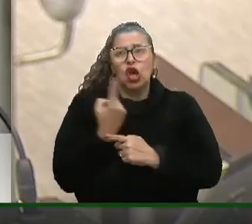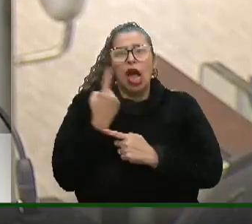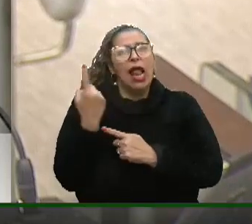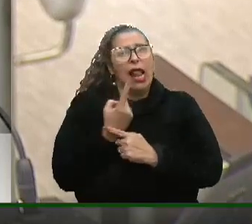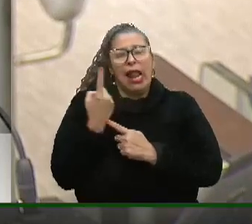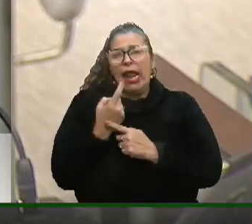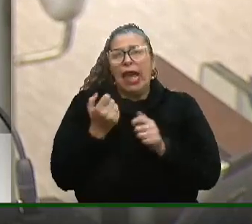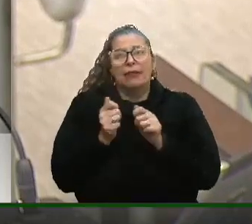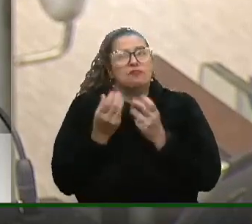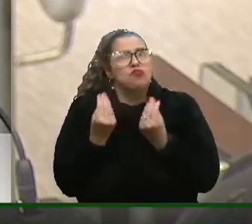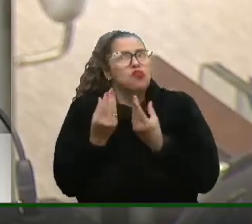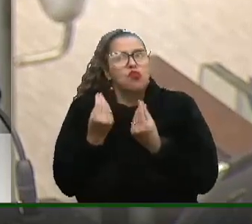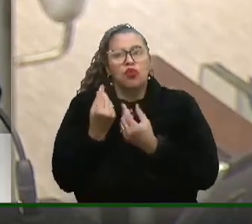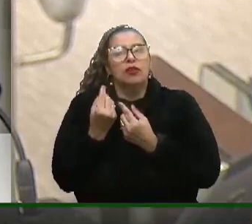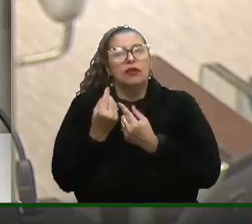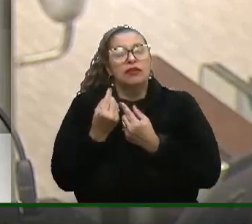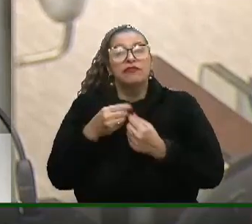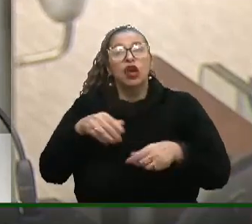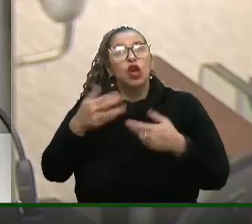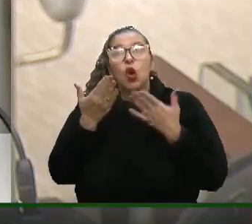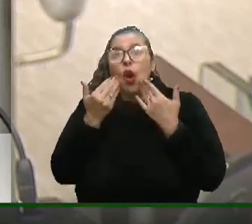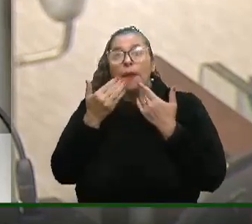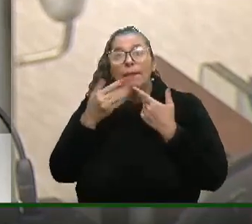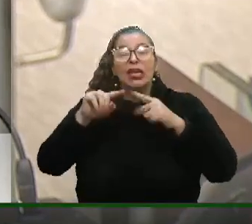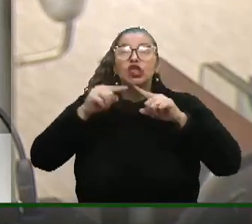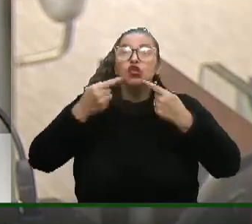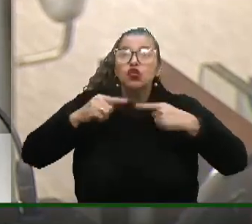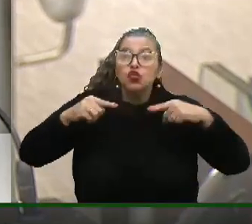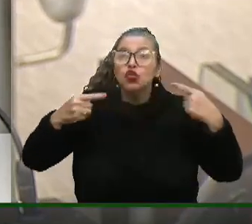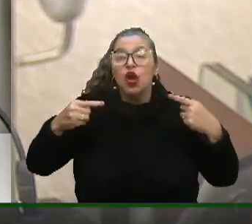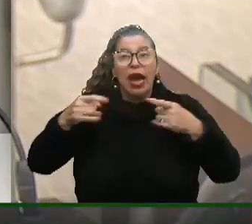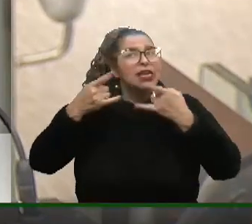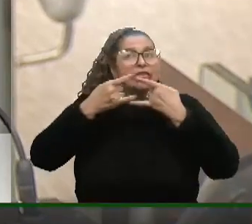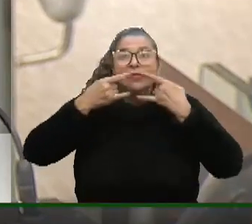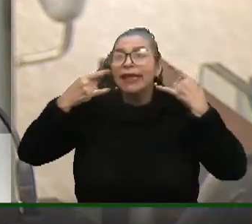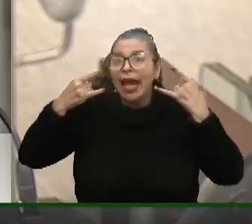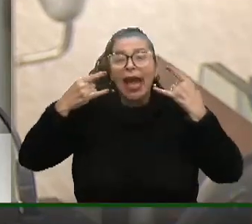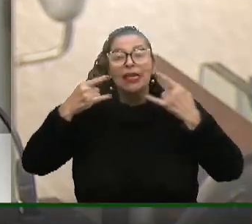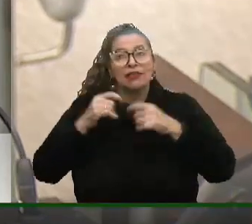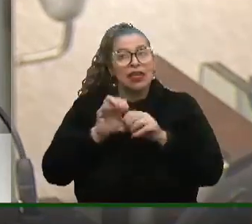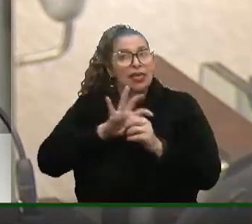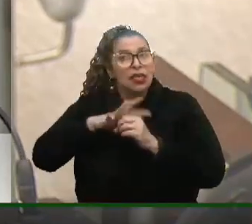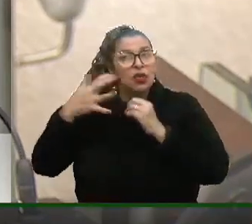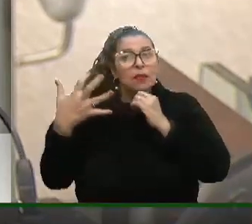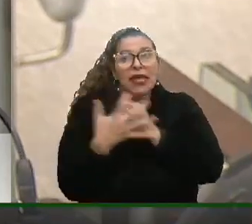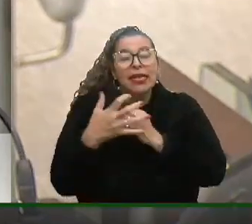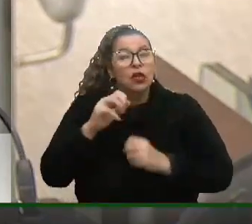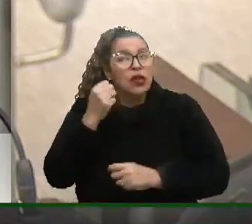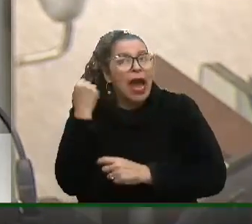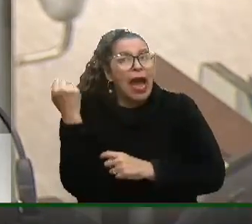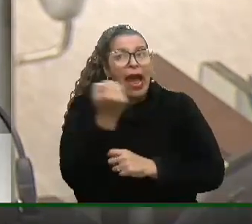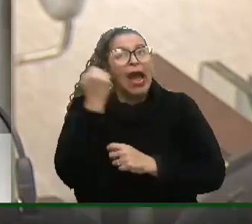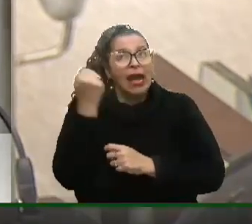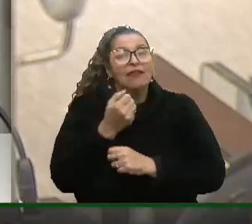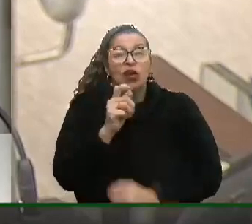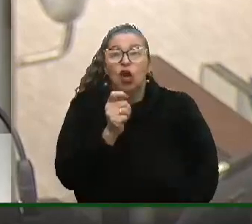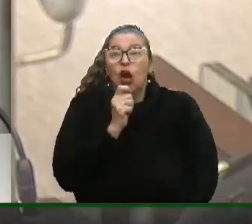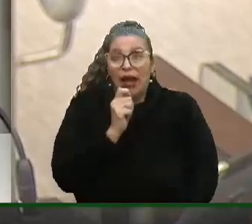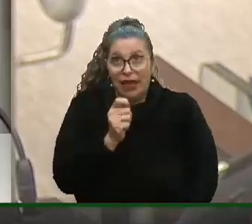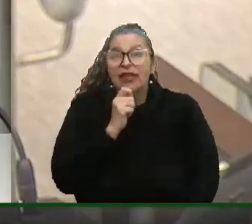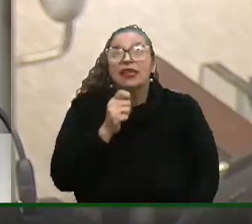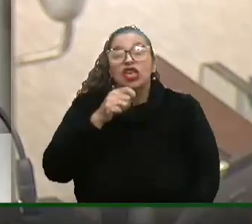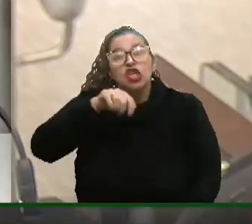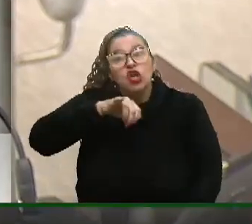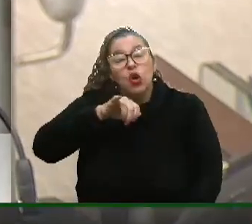maneira exagerada, foi comer churrasquinho com seus amigos sem máscara no período mais duro da pandemia, como a jornalista Rosane de